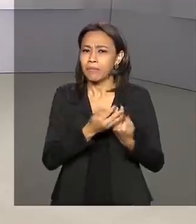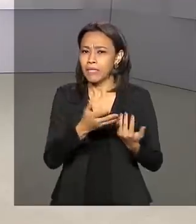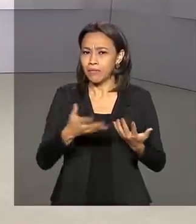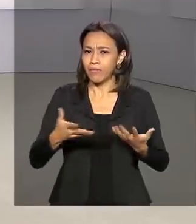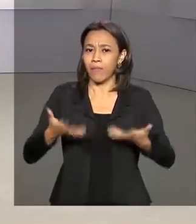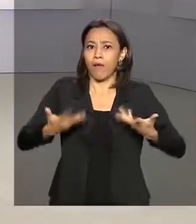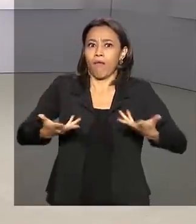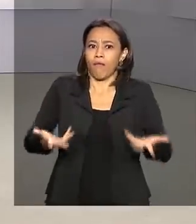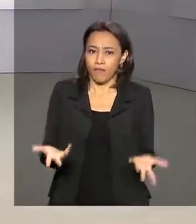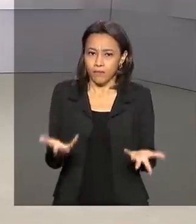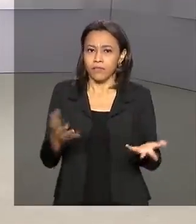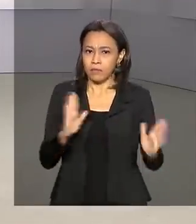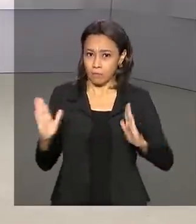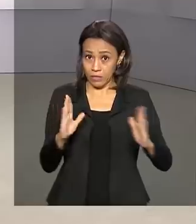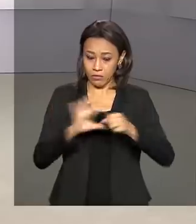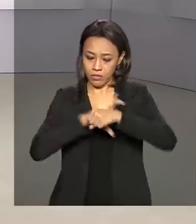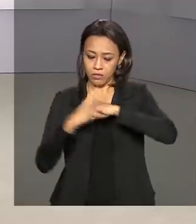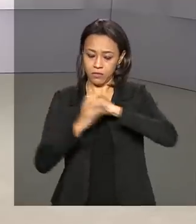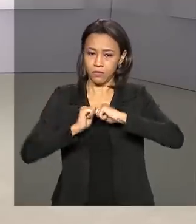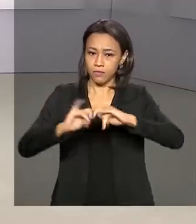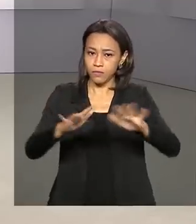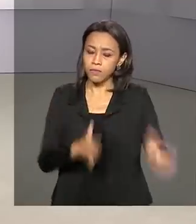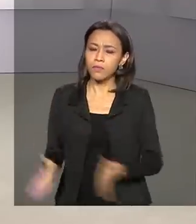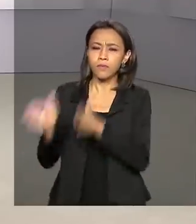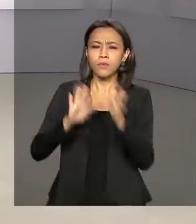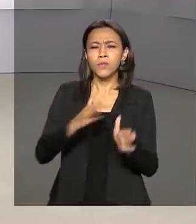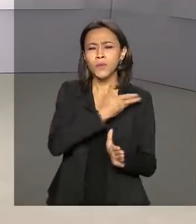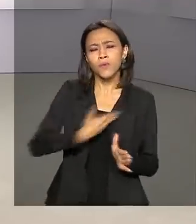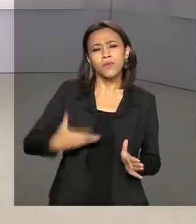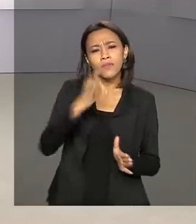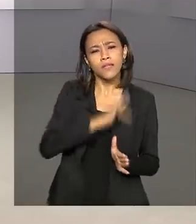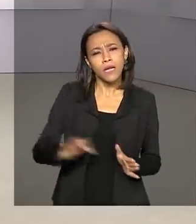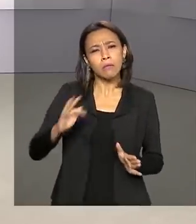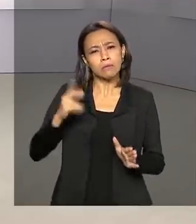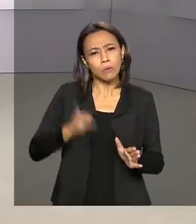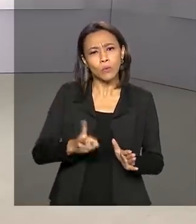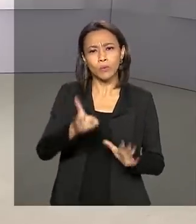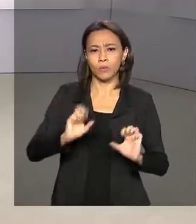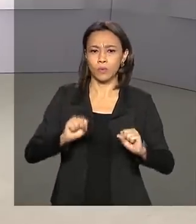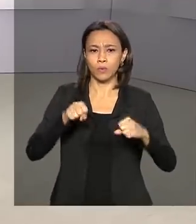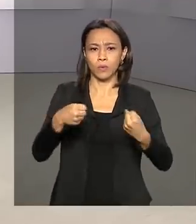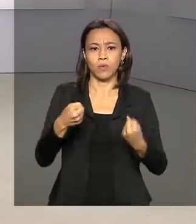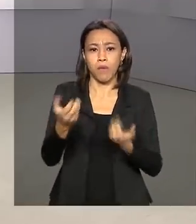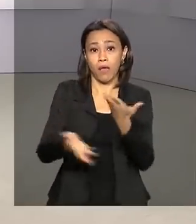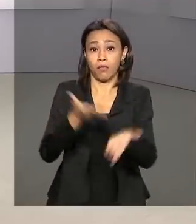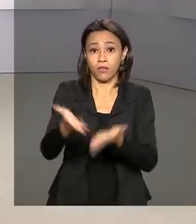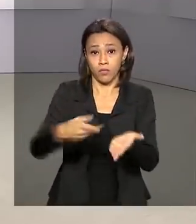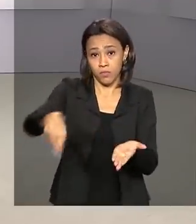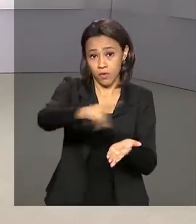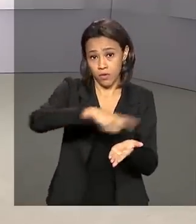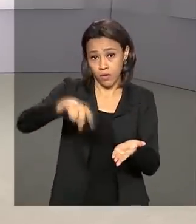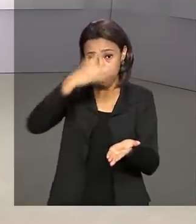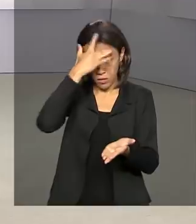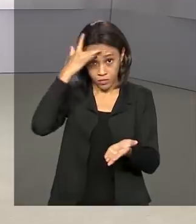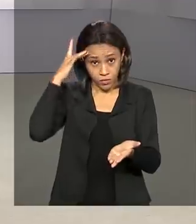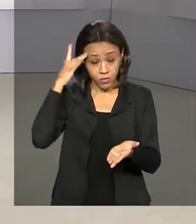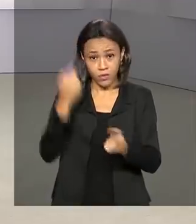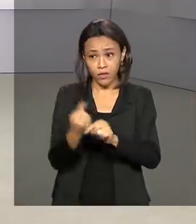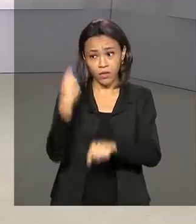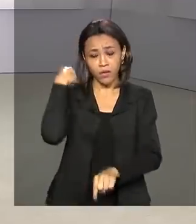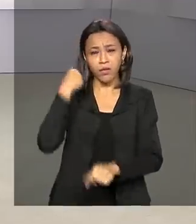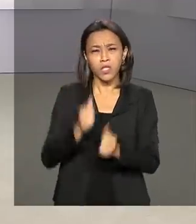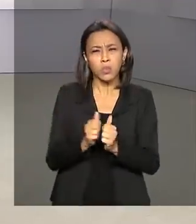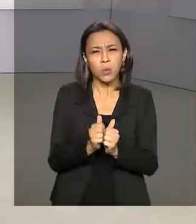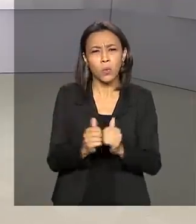E o governo federal mantém esforço contínuo para garantir o atendimento da população desde o início da pandemia. O governo já